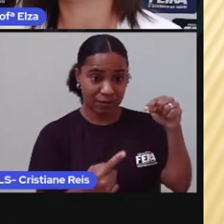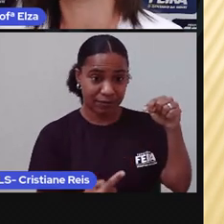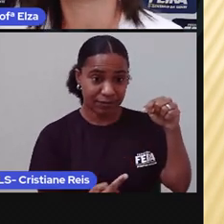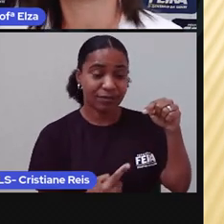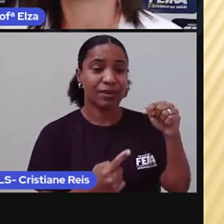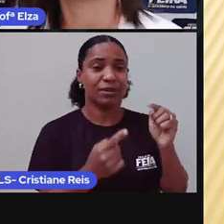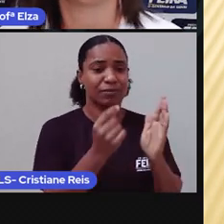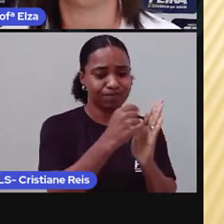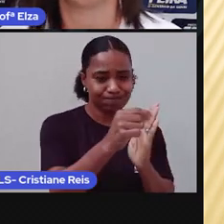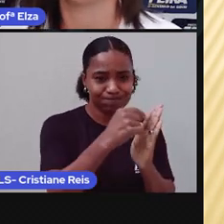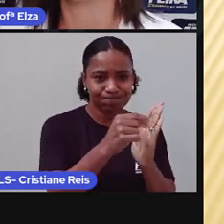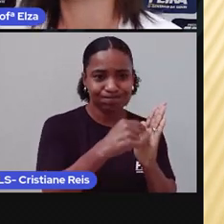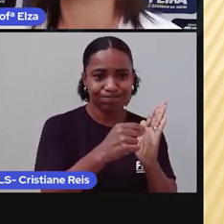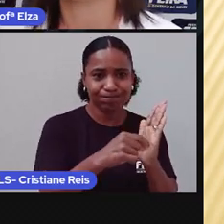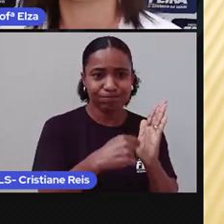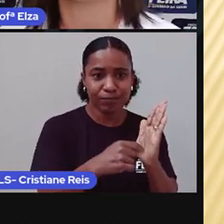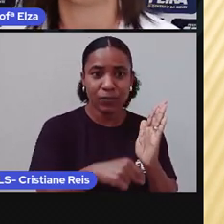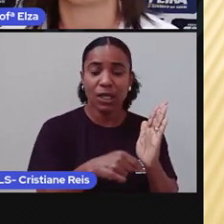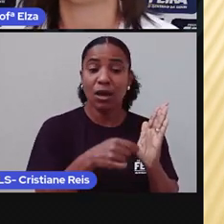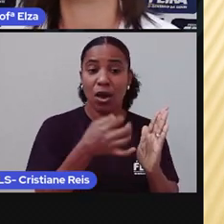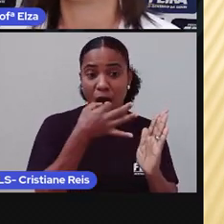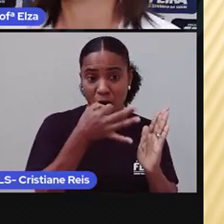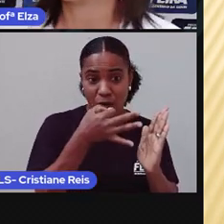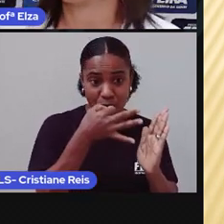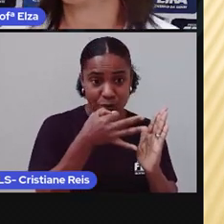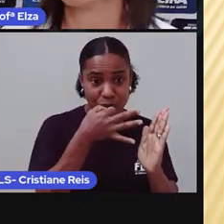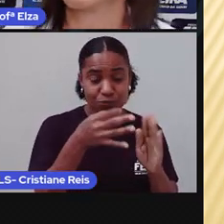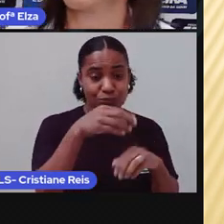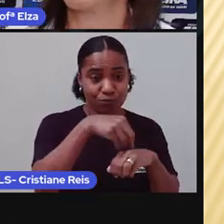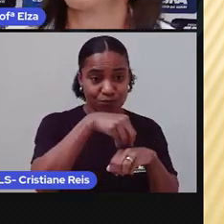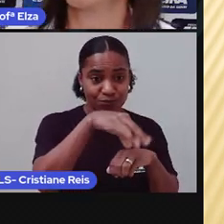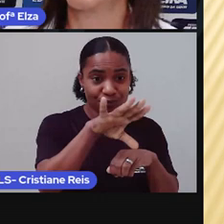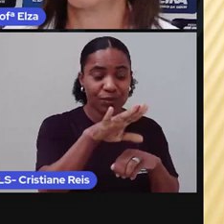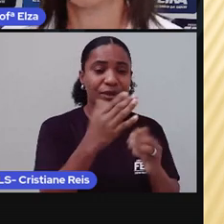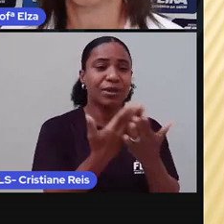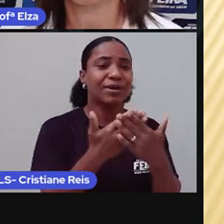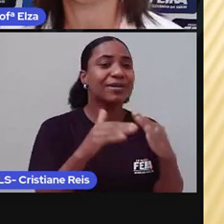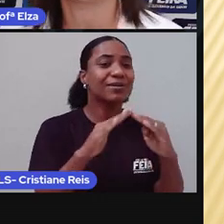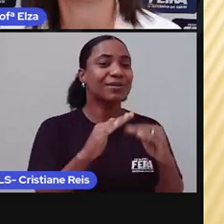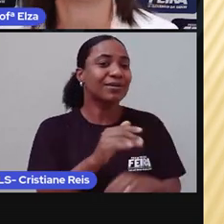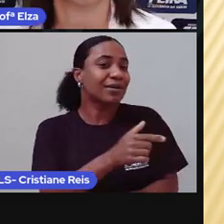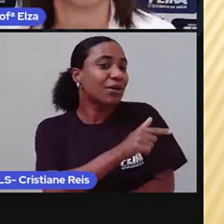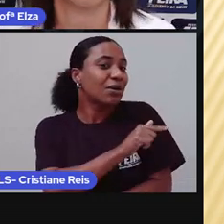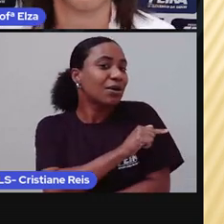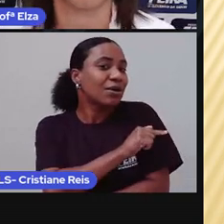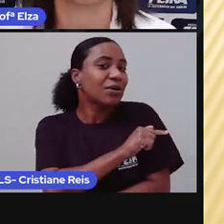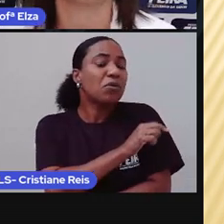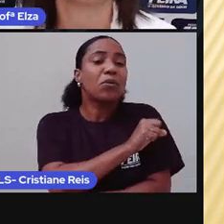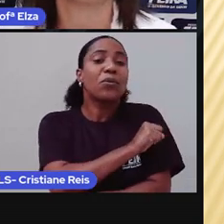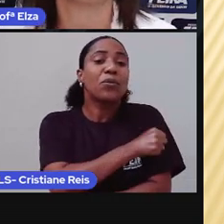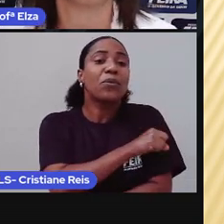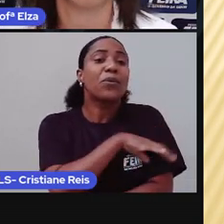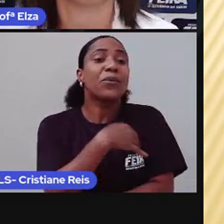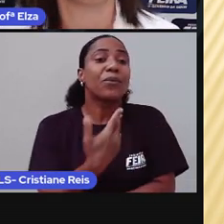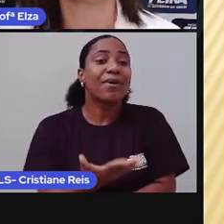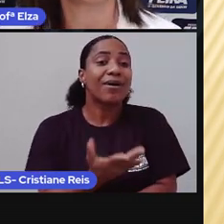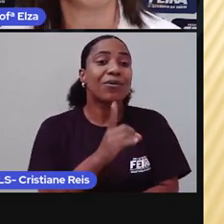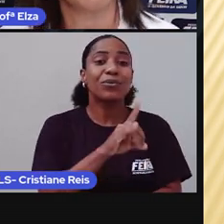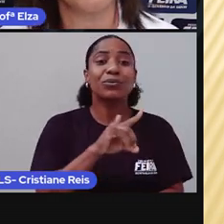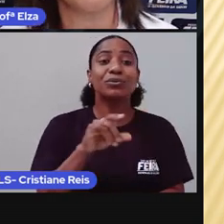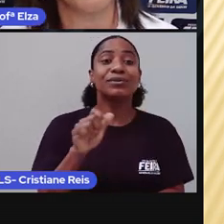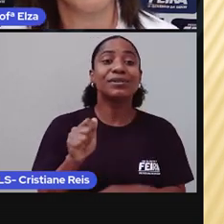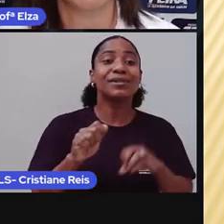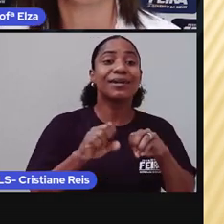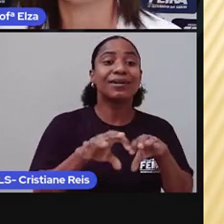Coloque o nome da escola, seu nome completo, a série que você estuda e a data de nossa aula. Como